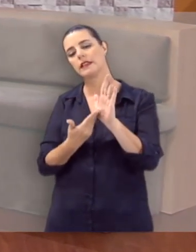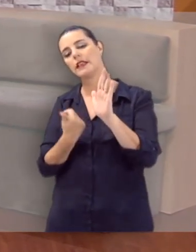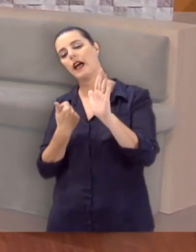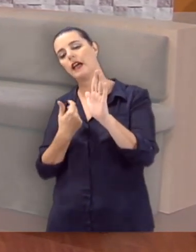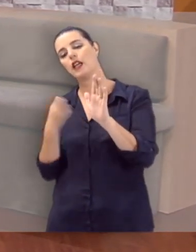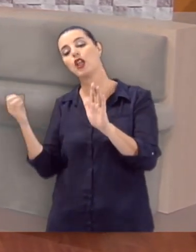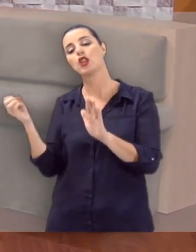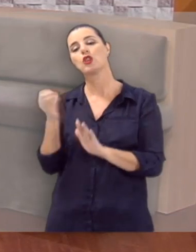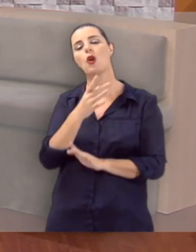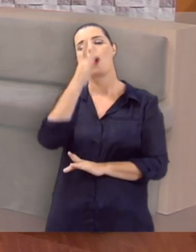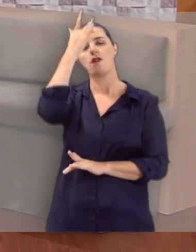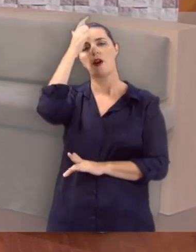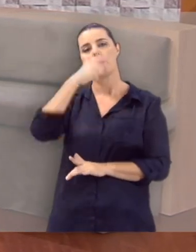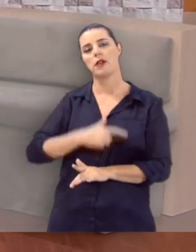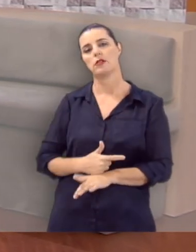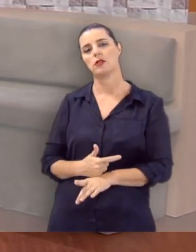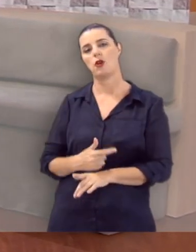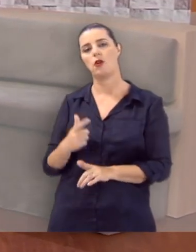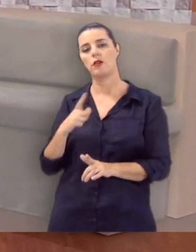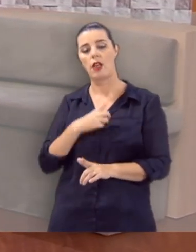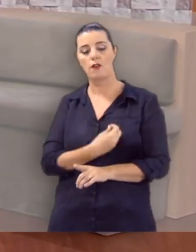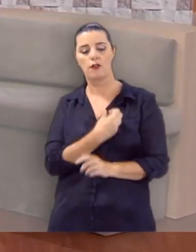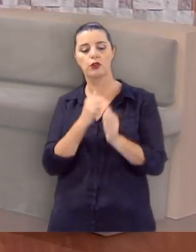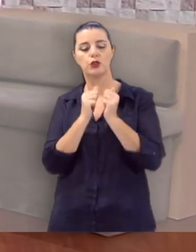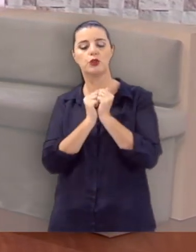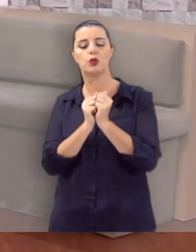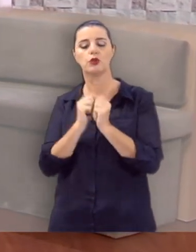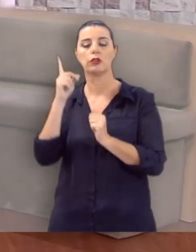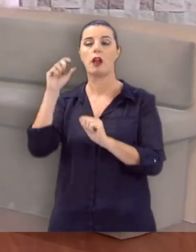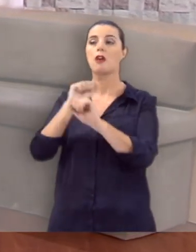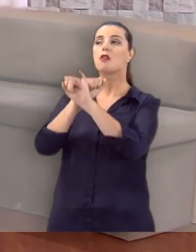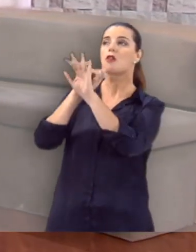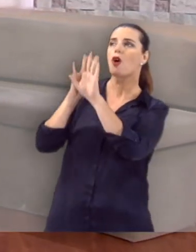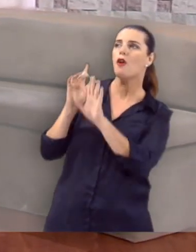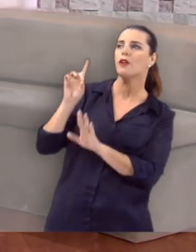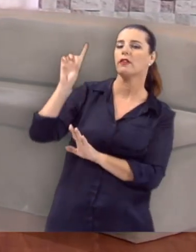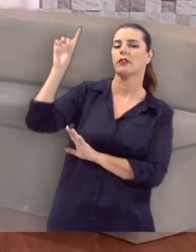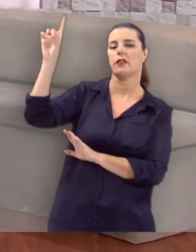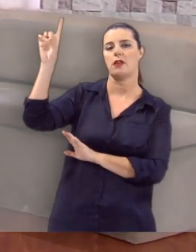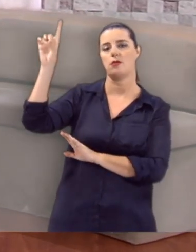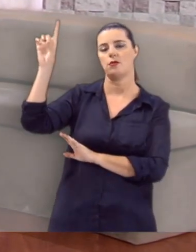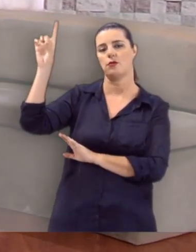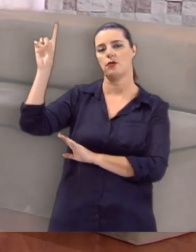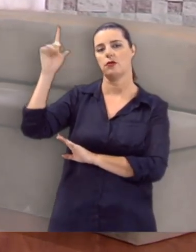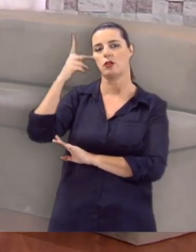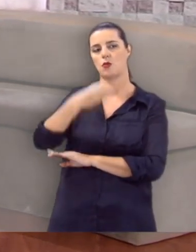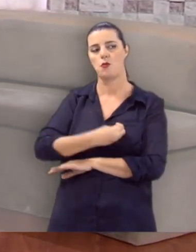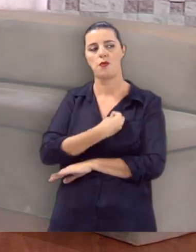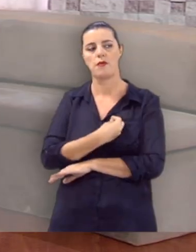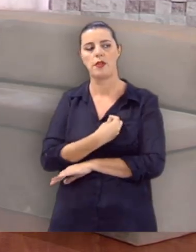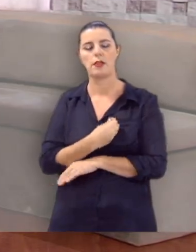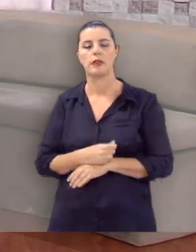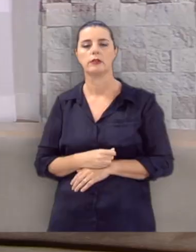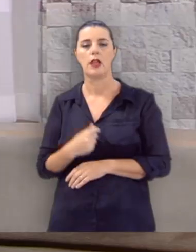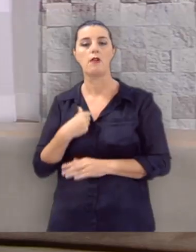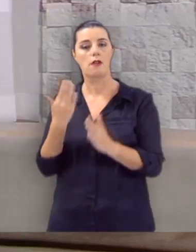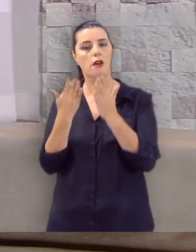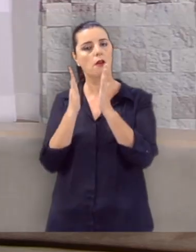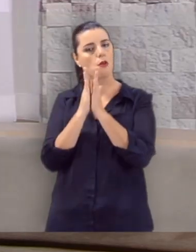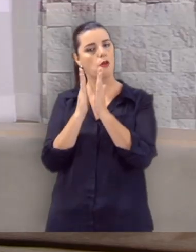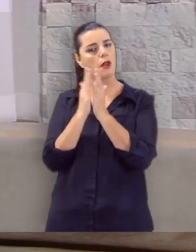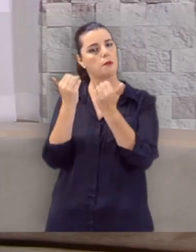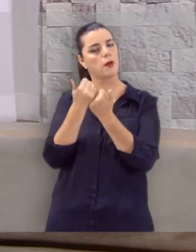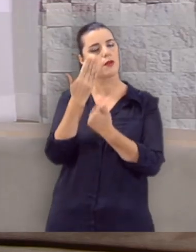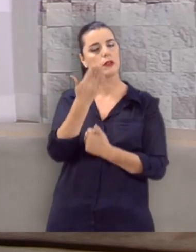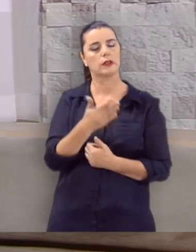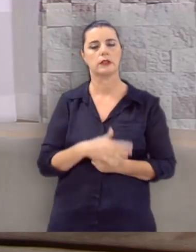como uma nova criatura. Como alguém que vai andar com Deus e glorificar a Deus na sua vida. Eu quero